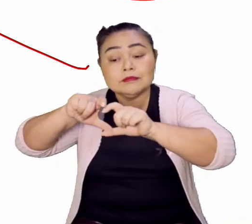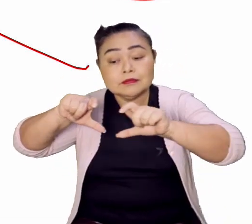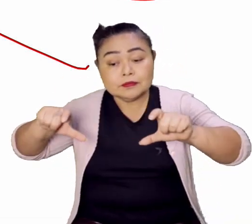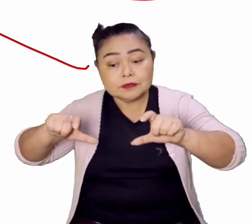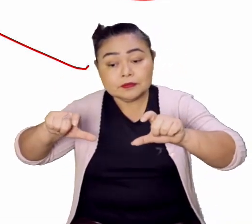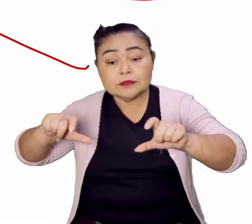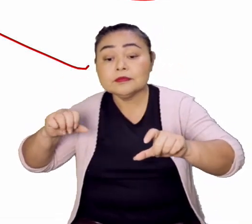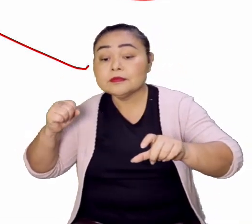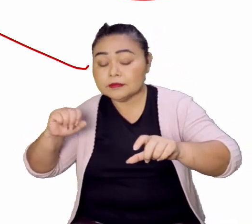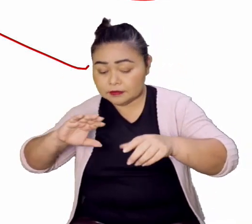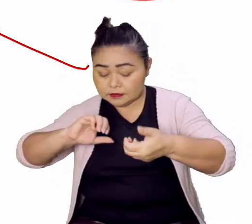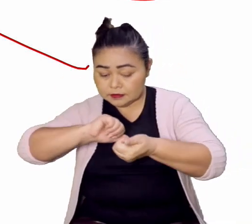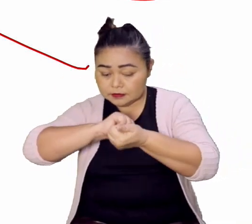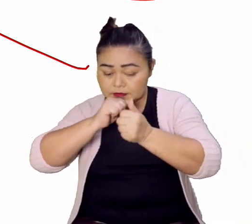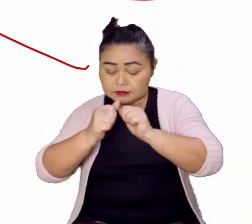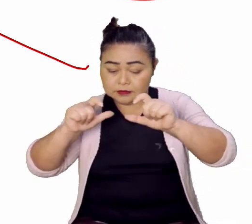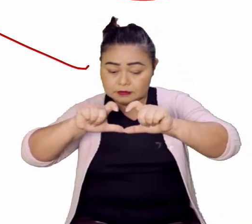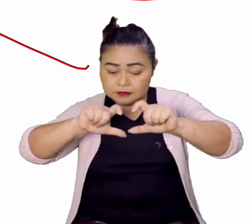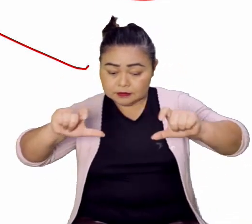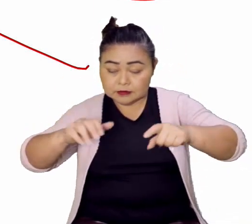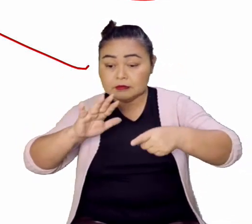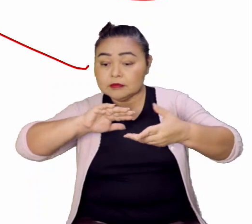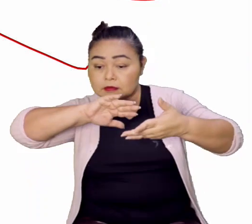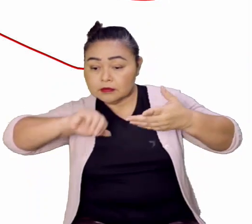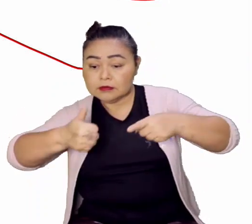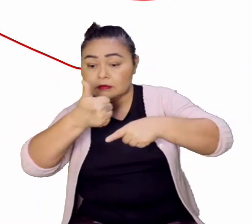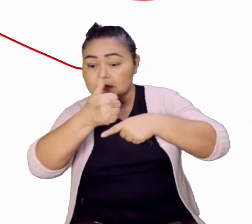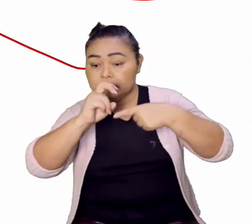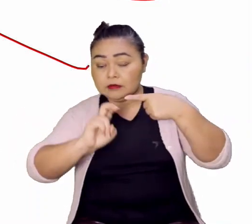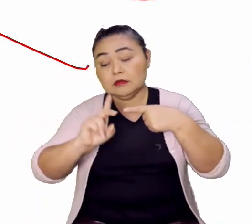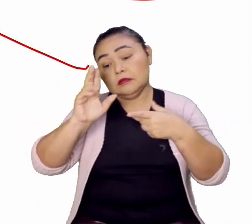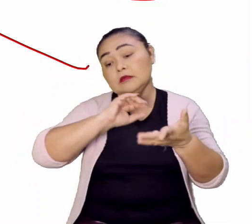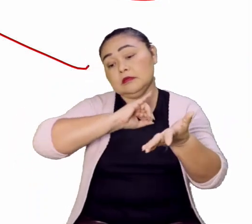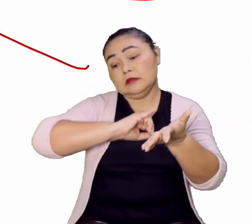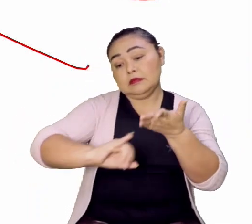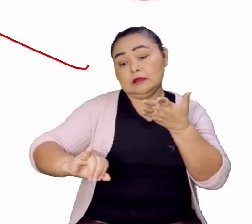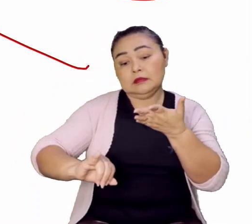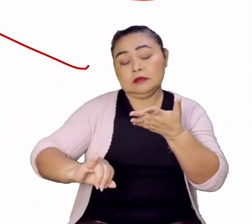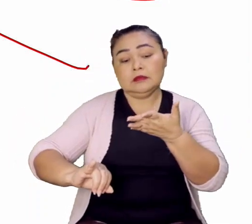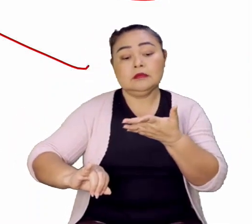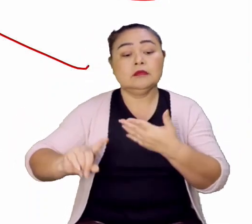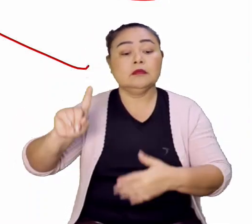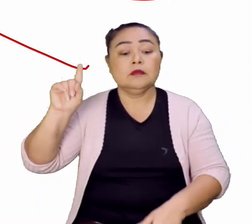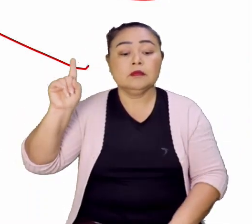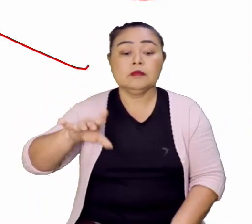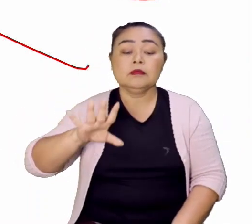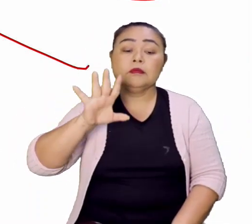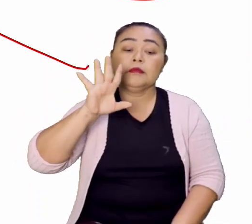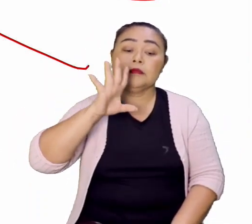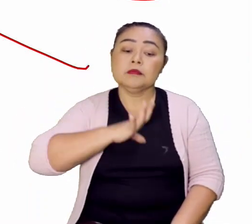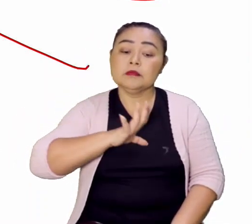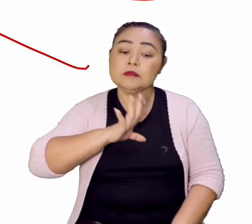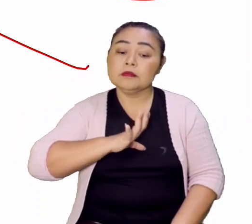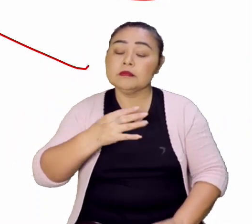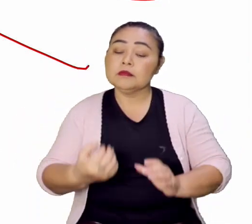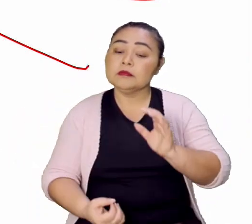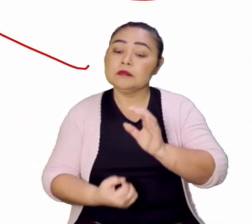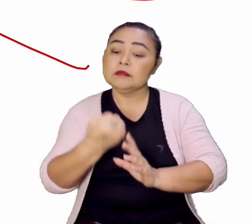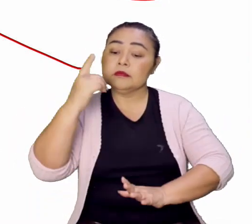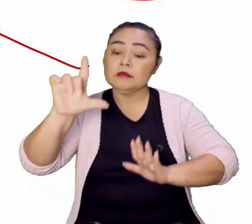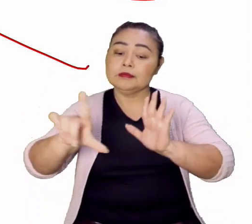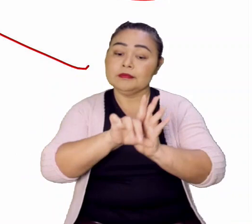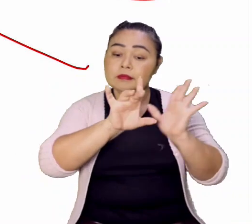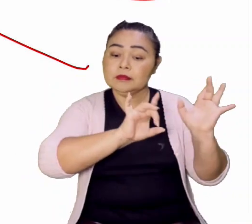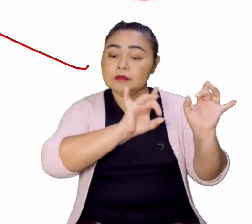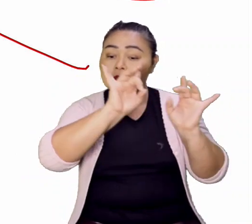ao transformar em barra, o governo já tirava o quinto, que é o imposto. Portugal criou leis especiais e passou a